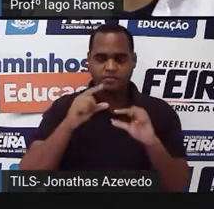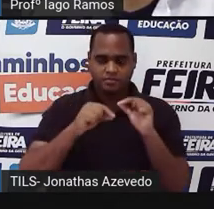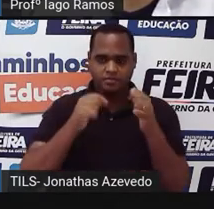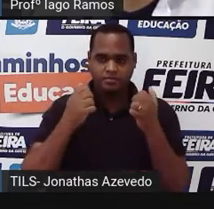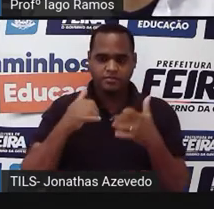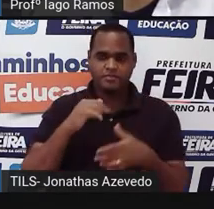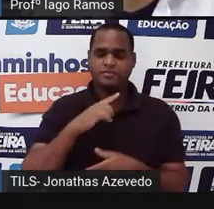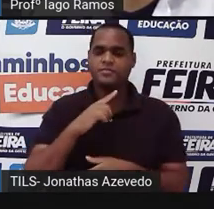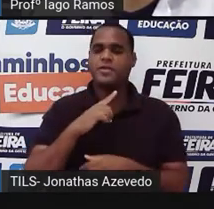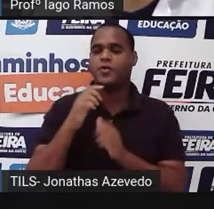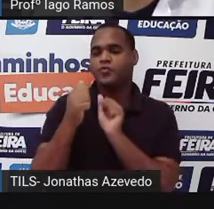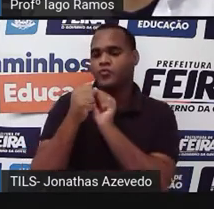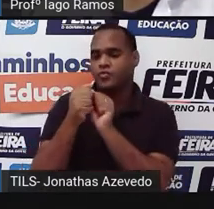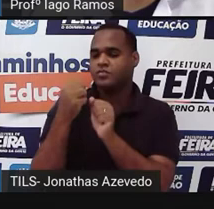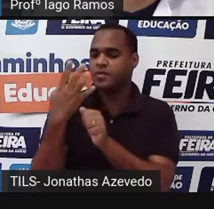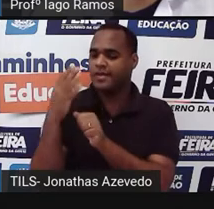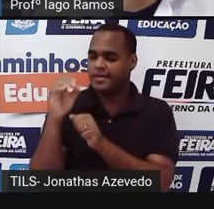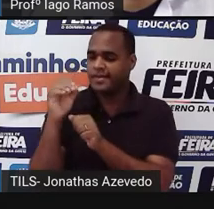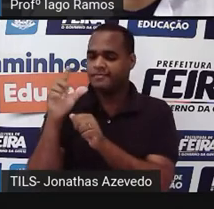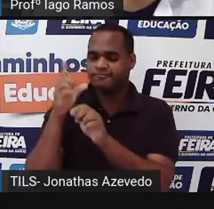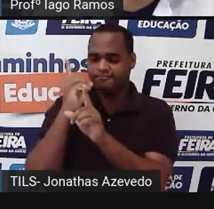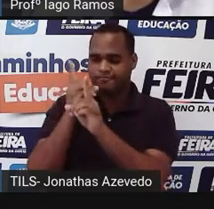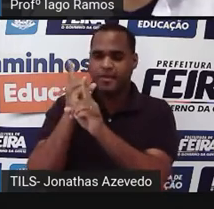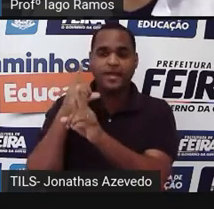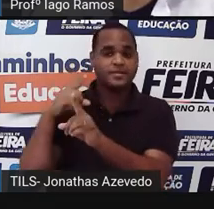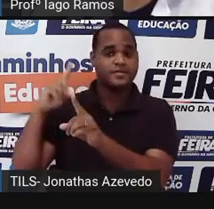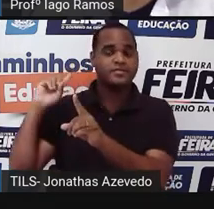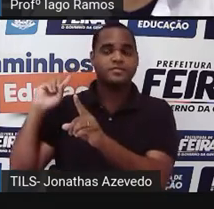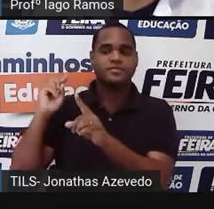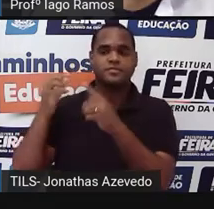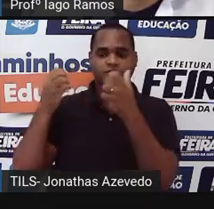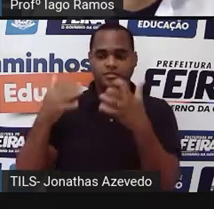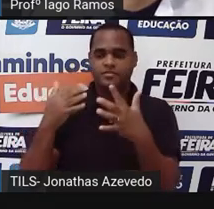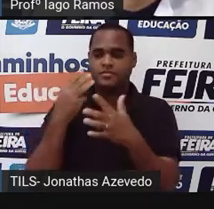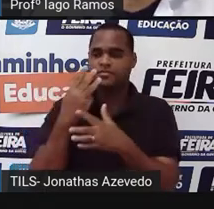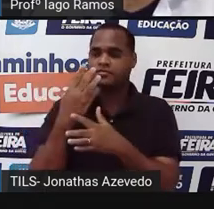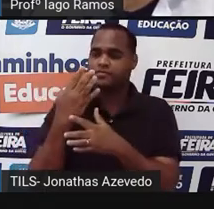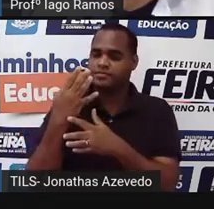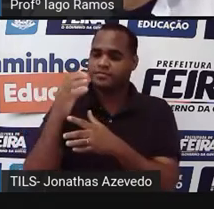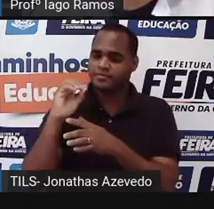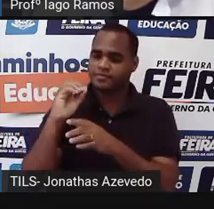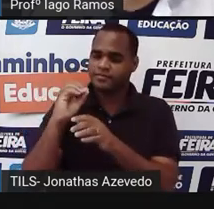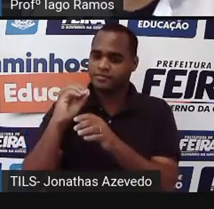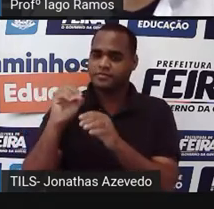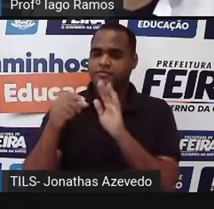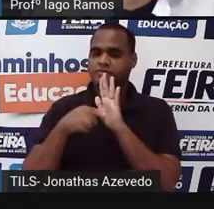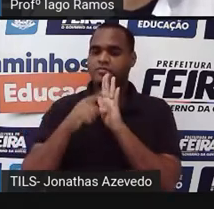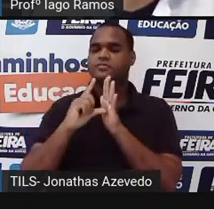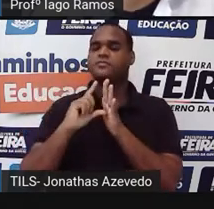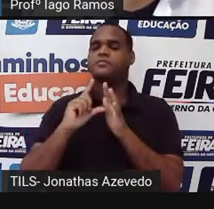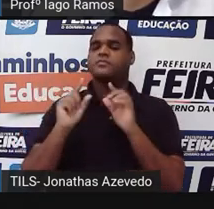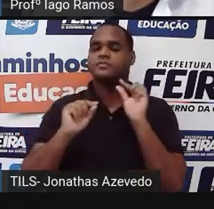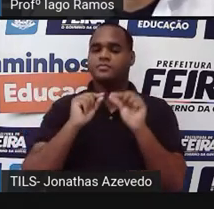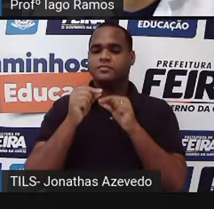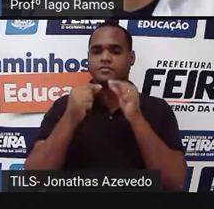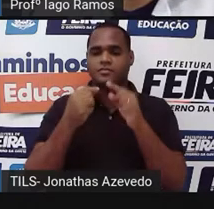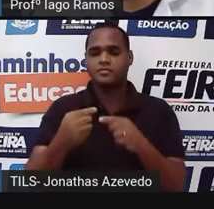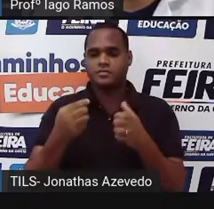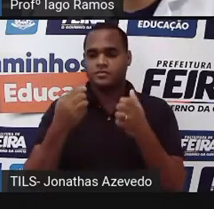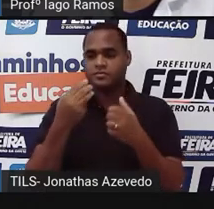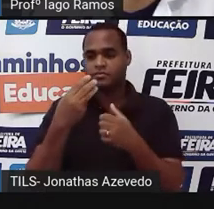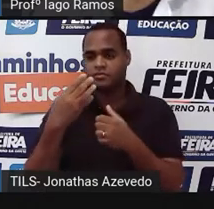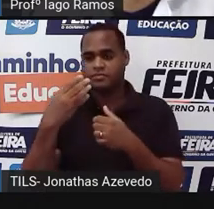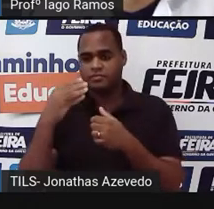junto com o 40 que eu já tinha encontrado antes e depois junto com o 300. 300, tá? E aí 300 mais 40 mais